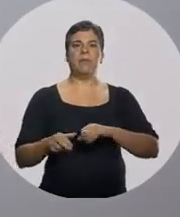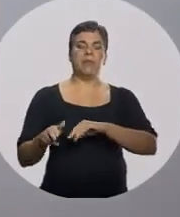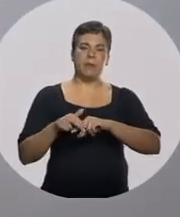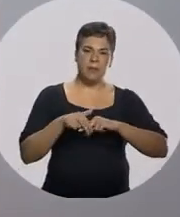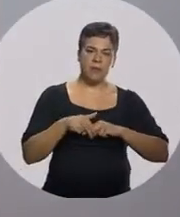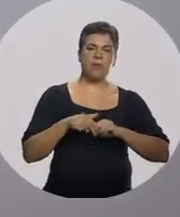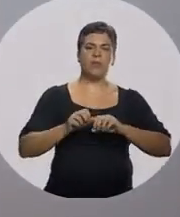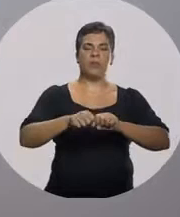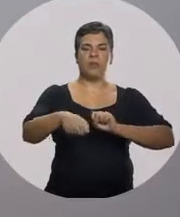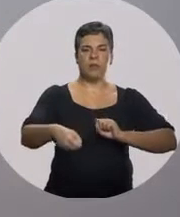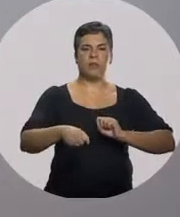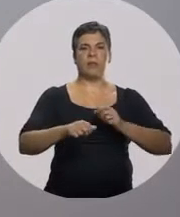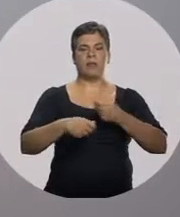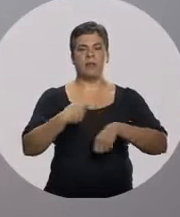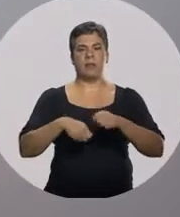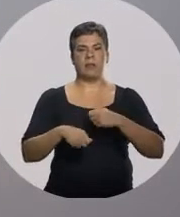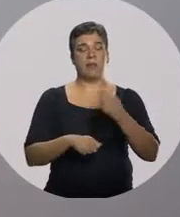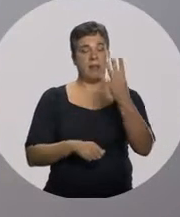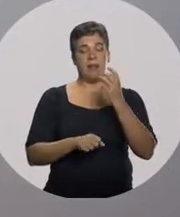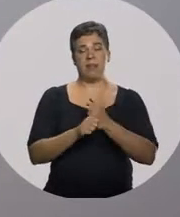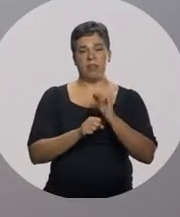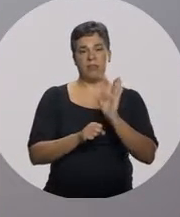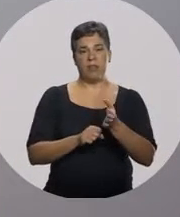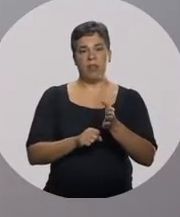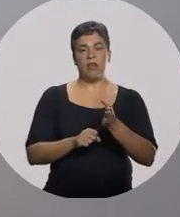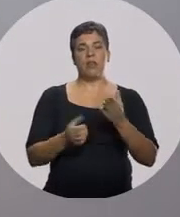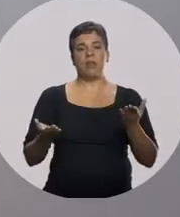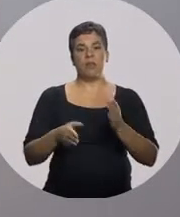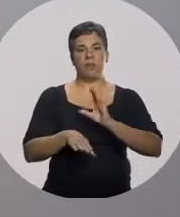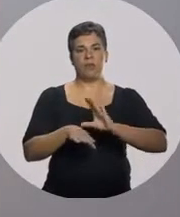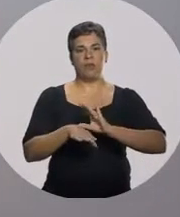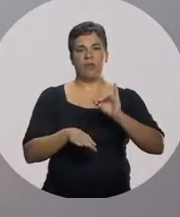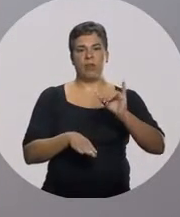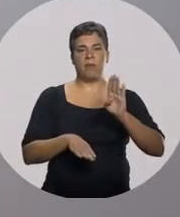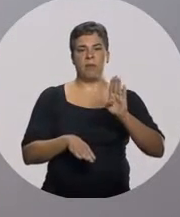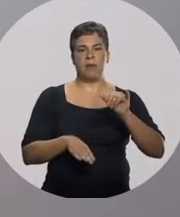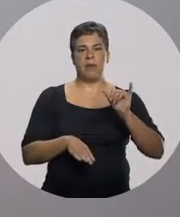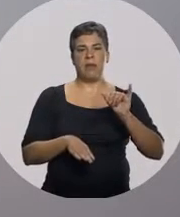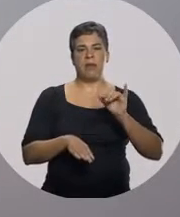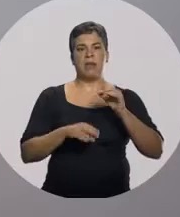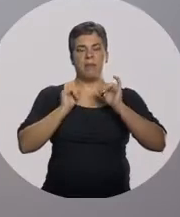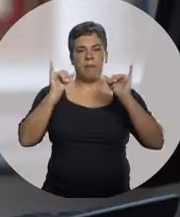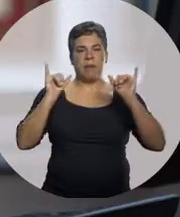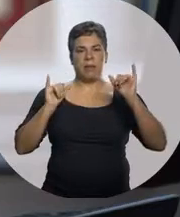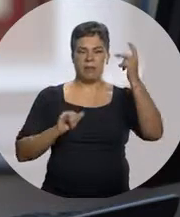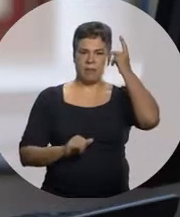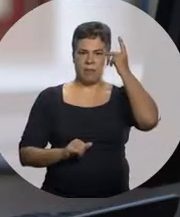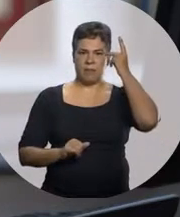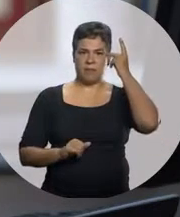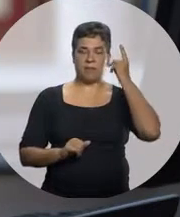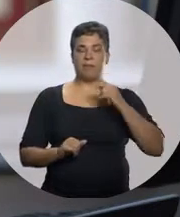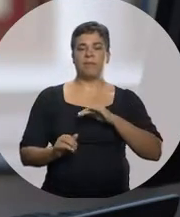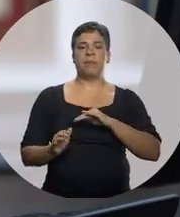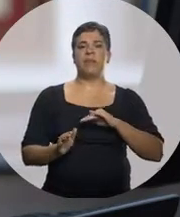Eu sou formado em administração de empresa há 3 anos E hoje curso MBA em Marketing aqui em São Paulo Vai entrar